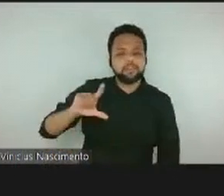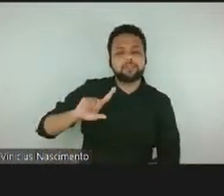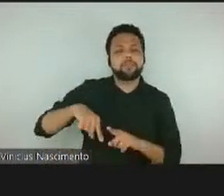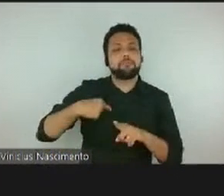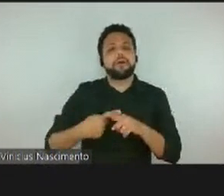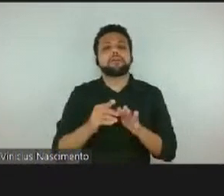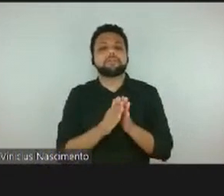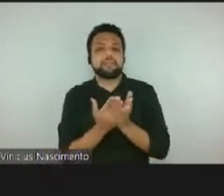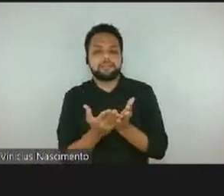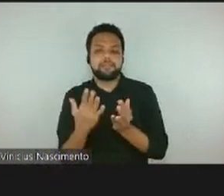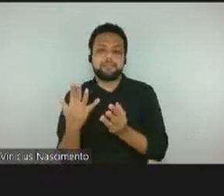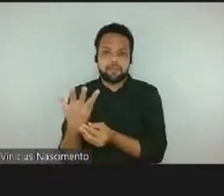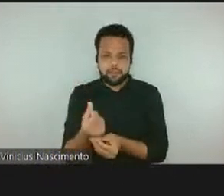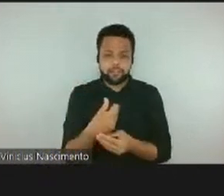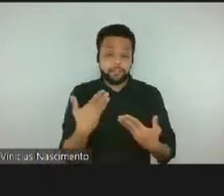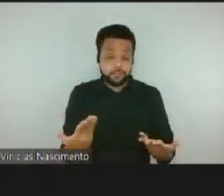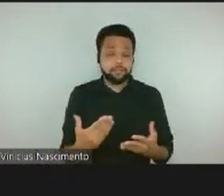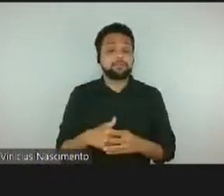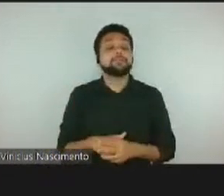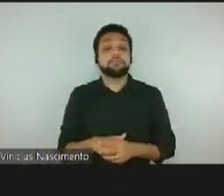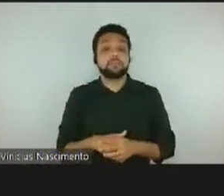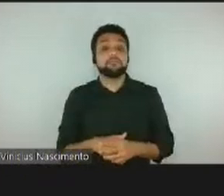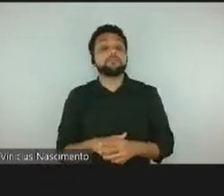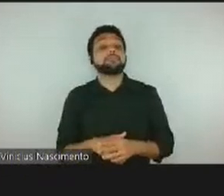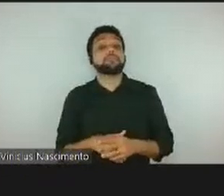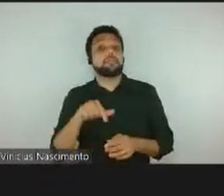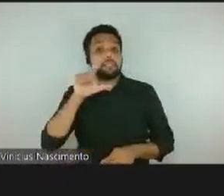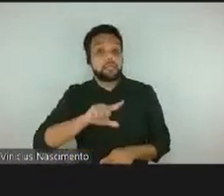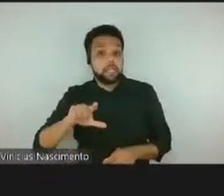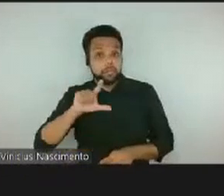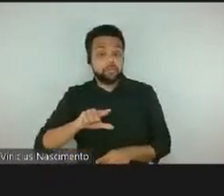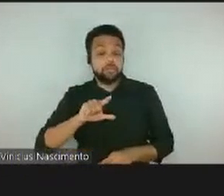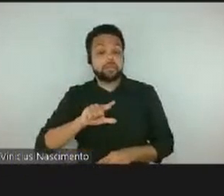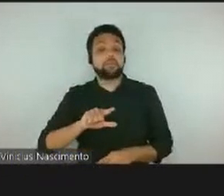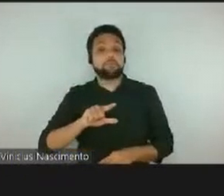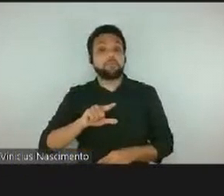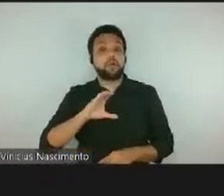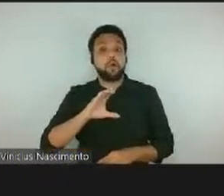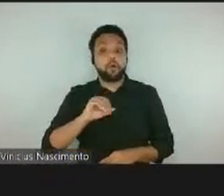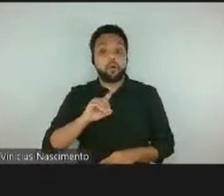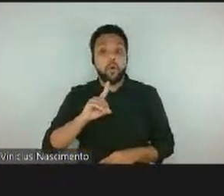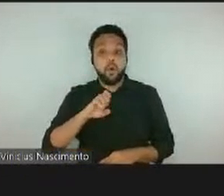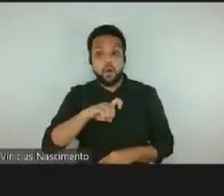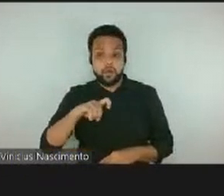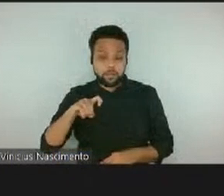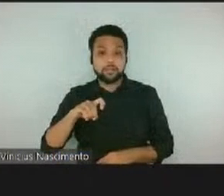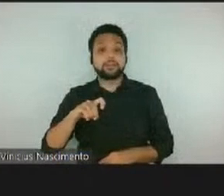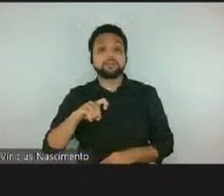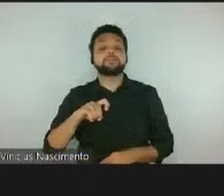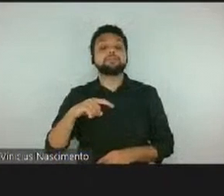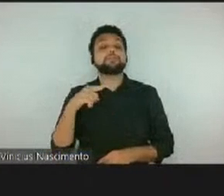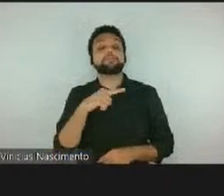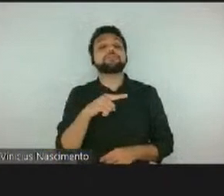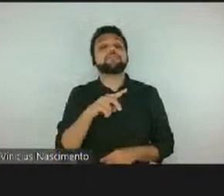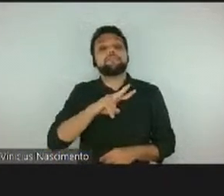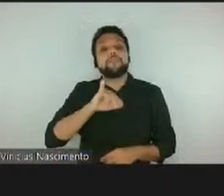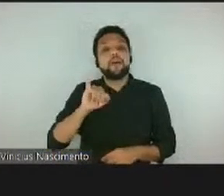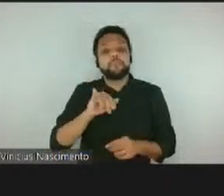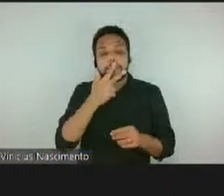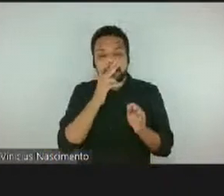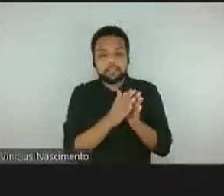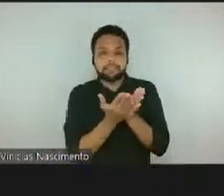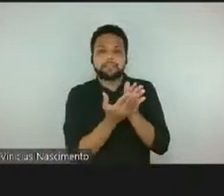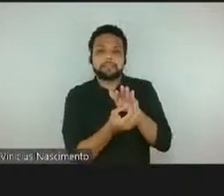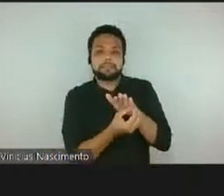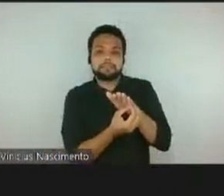literatura no códex, e o livro de artista que vai desmontar esse modelo códex. E aqui,